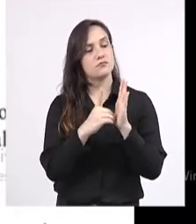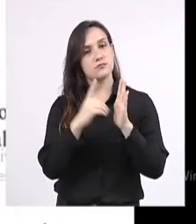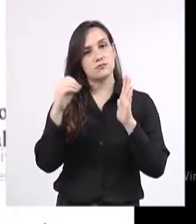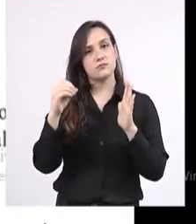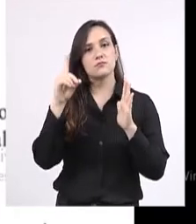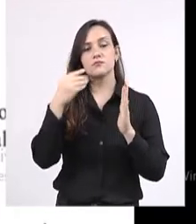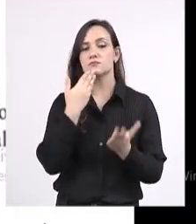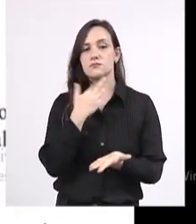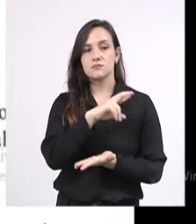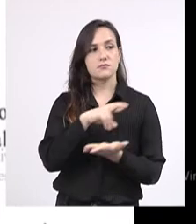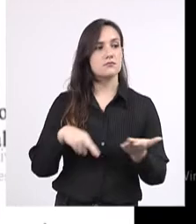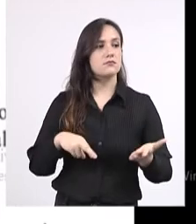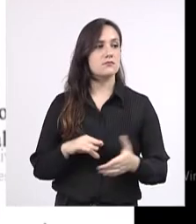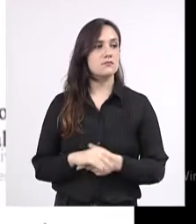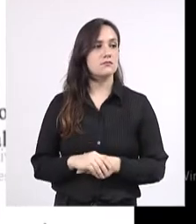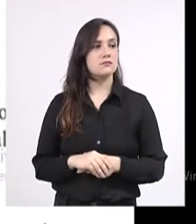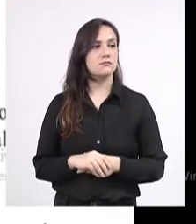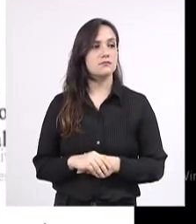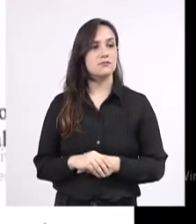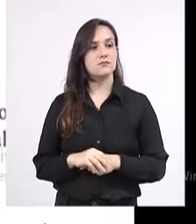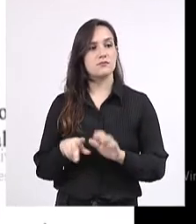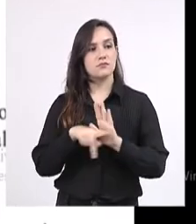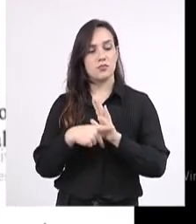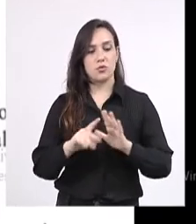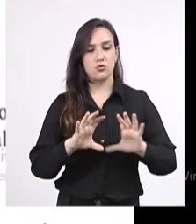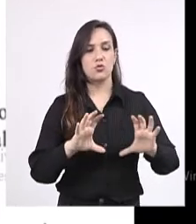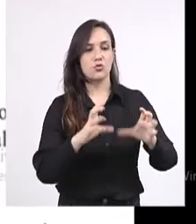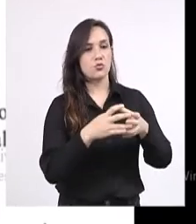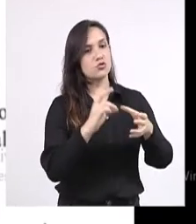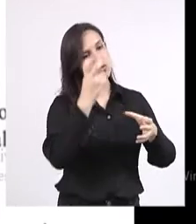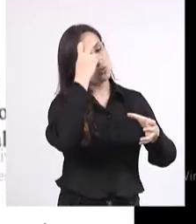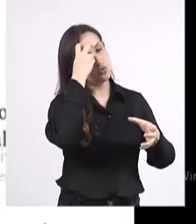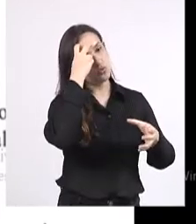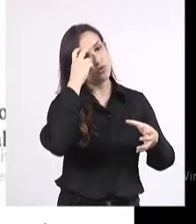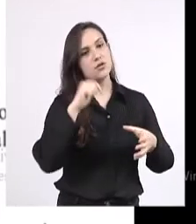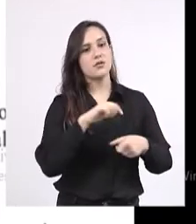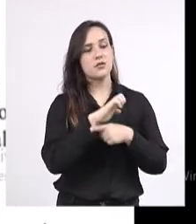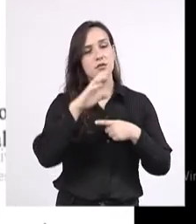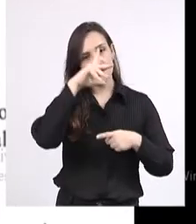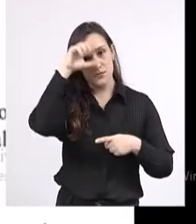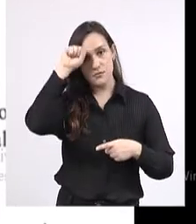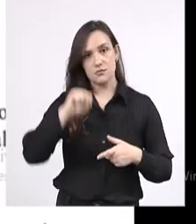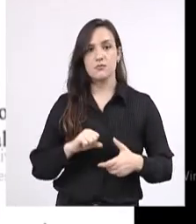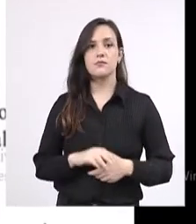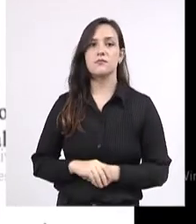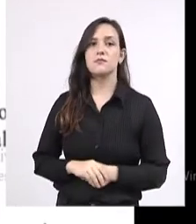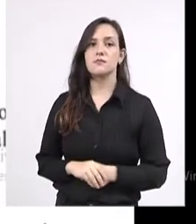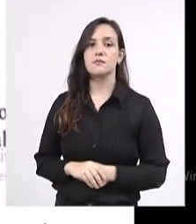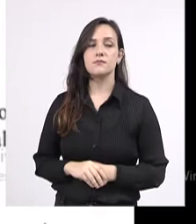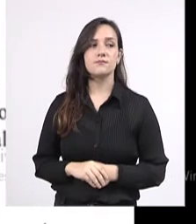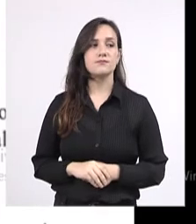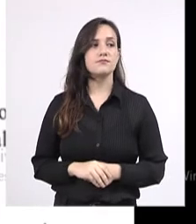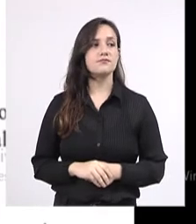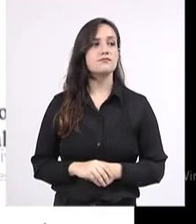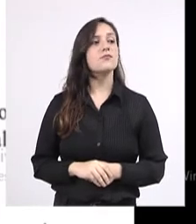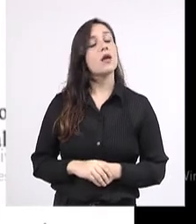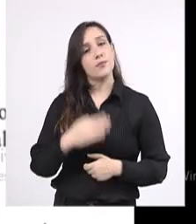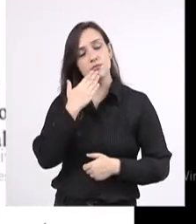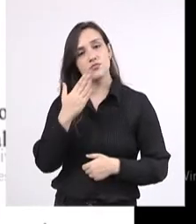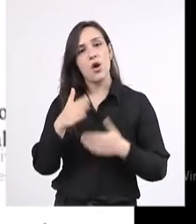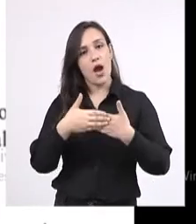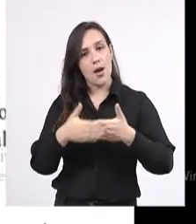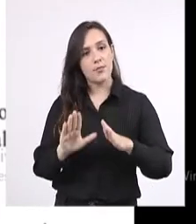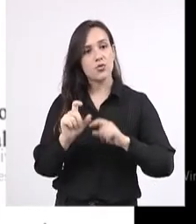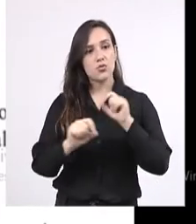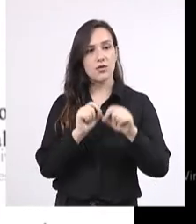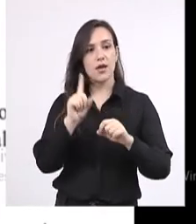requerimento protocolado na Fundação de Cultura de Mato Grosso do Sul e a Fundação ordenou a abertura do processo